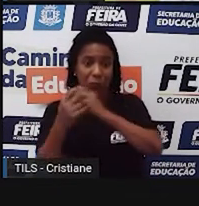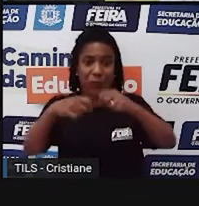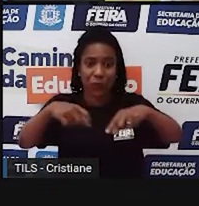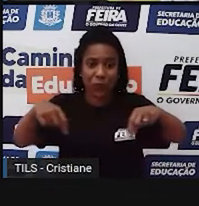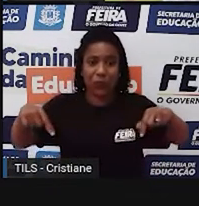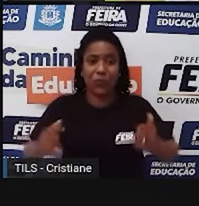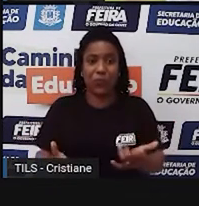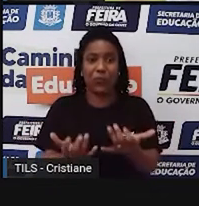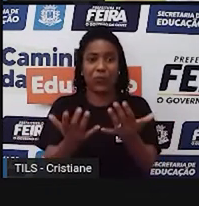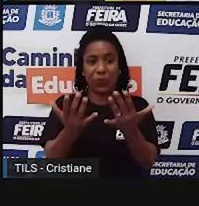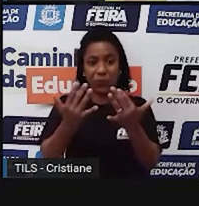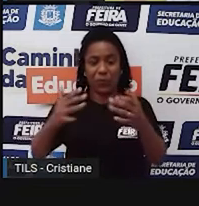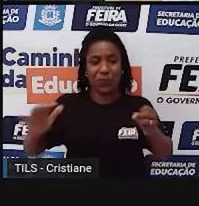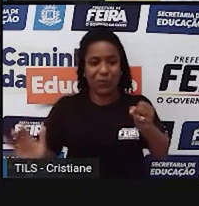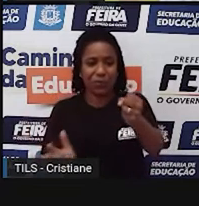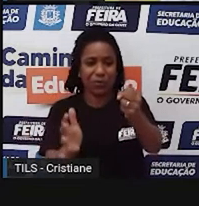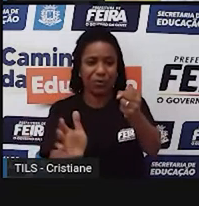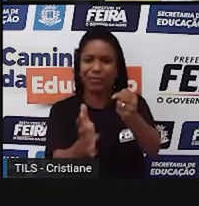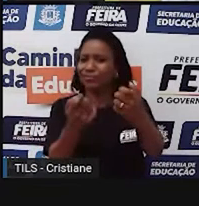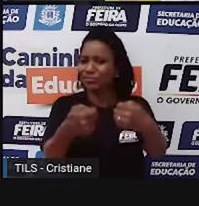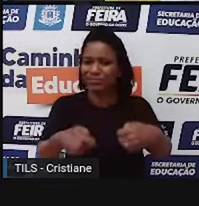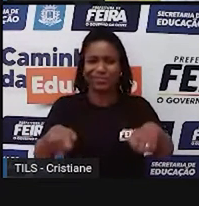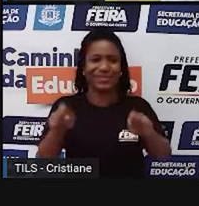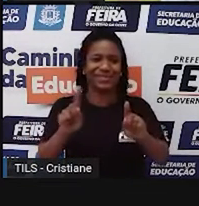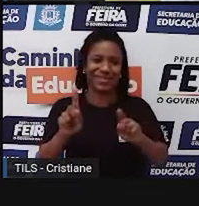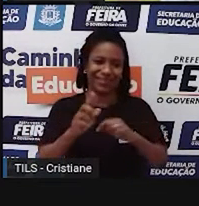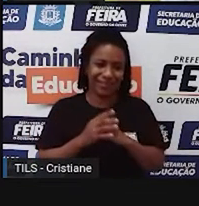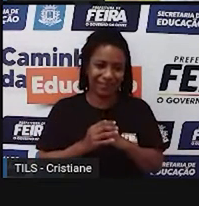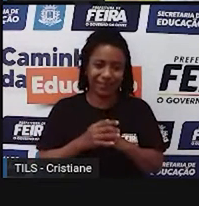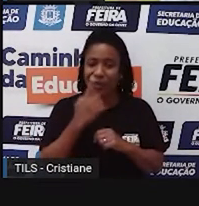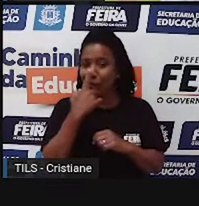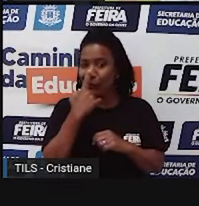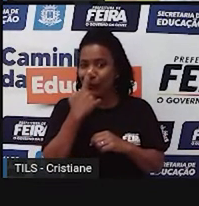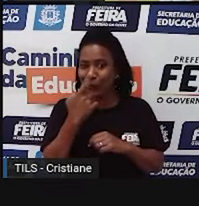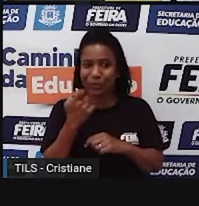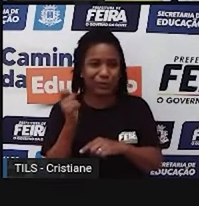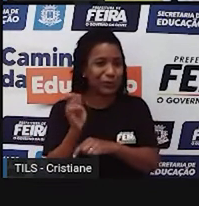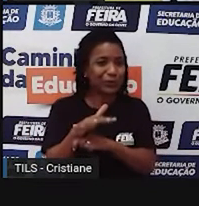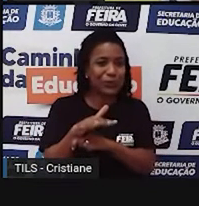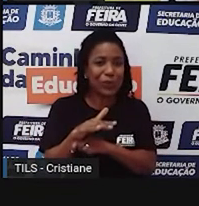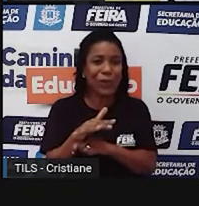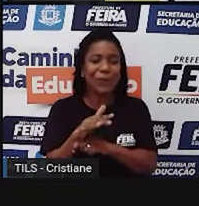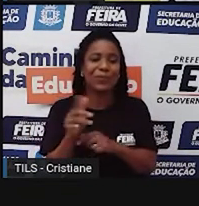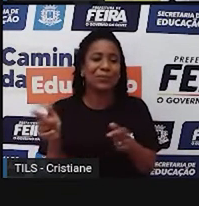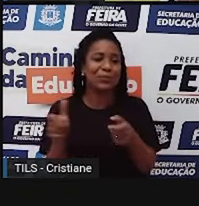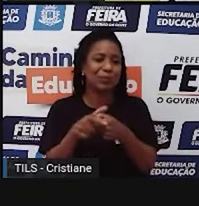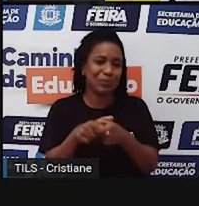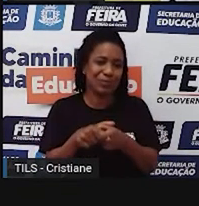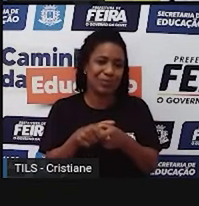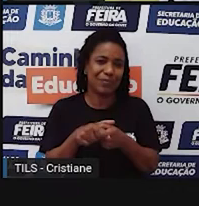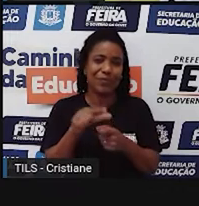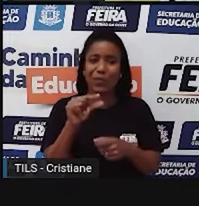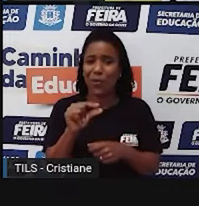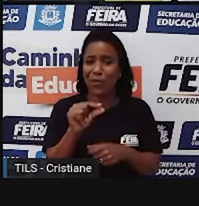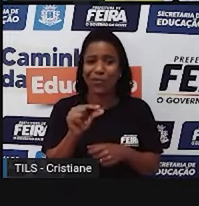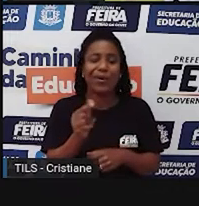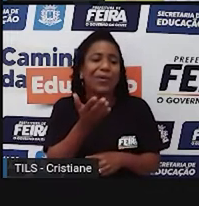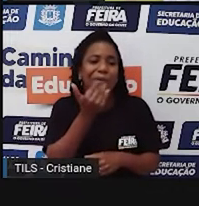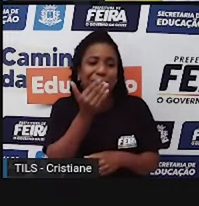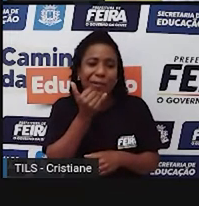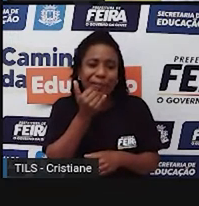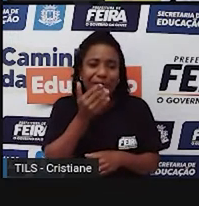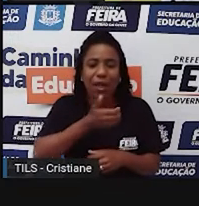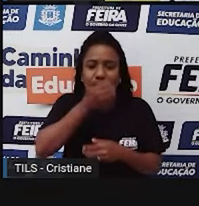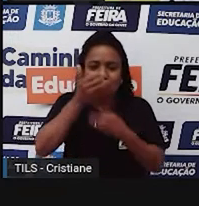natureza. Até a geração de lixo também era quase que praticamente nenhuma, porque eram elementos naturais que depois se